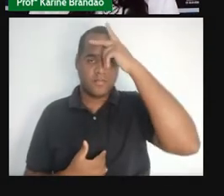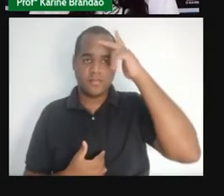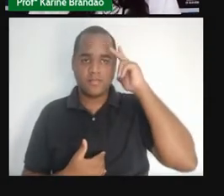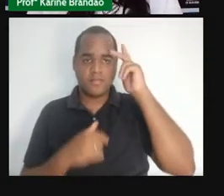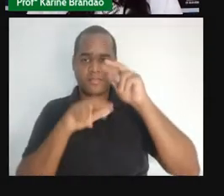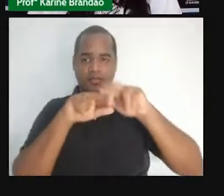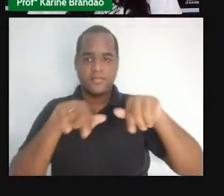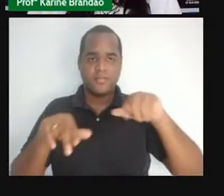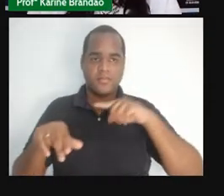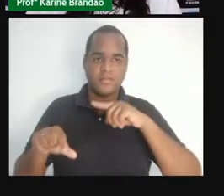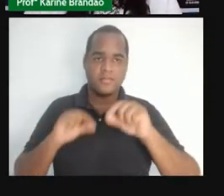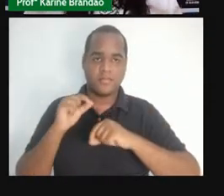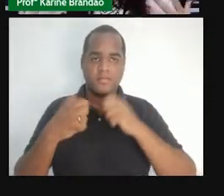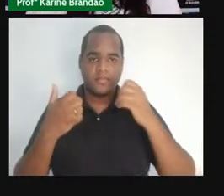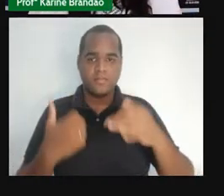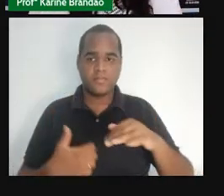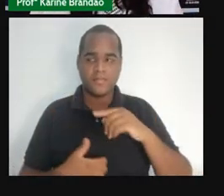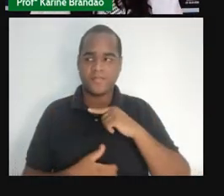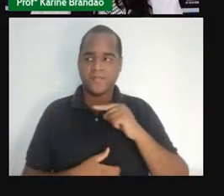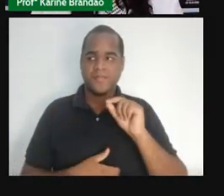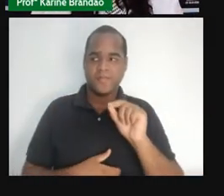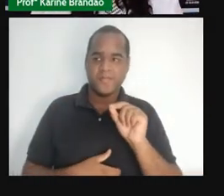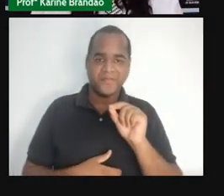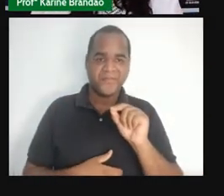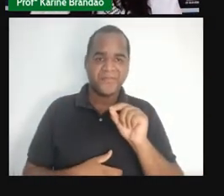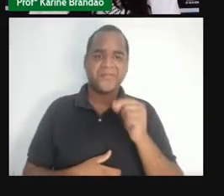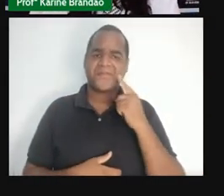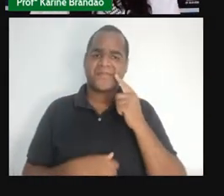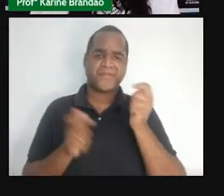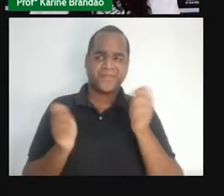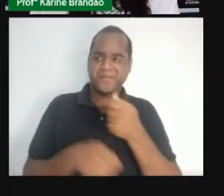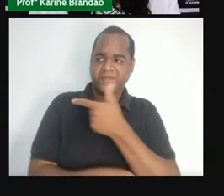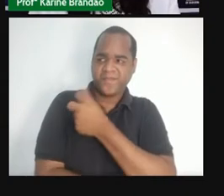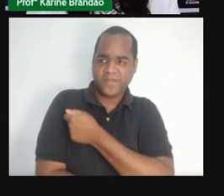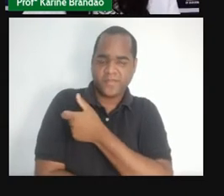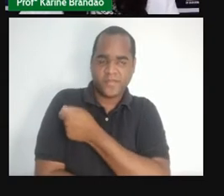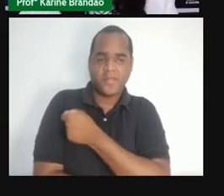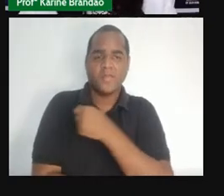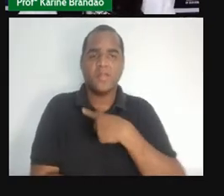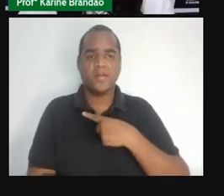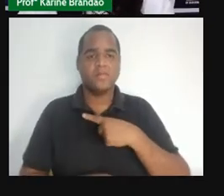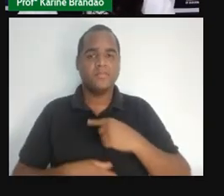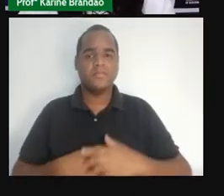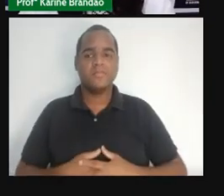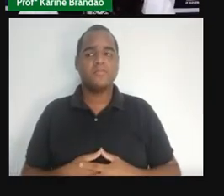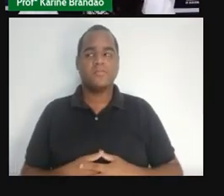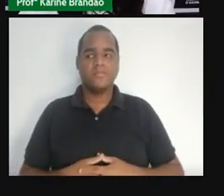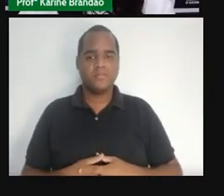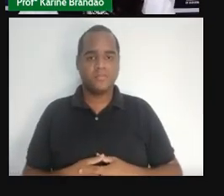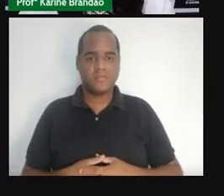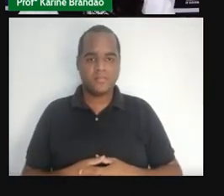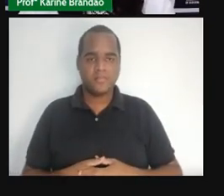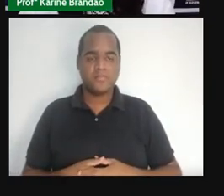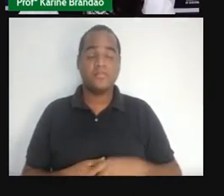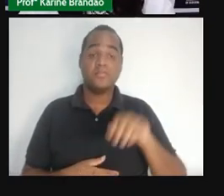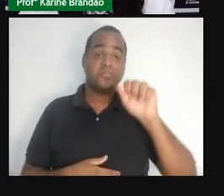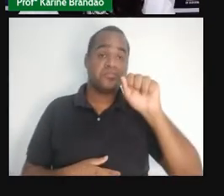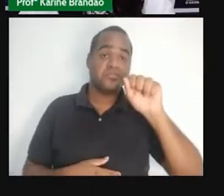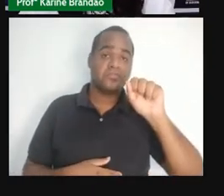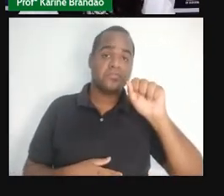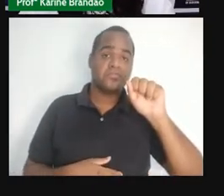HPV, vai ter algum efeito a vacina? Não, certo? Então, nem a letra A,